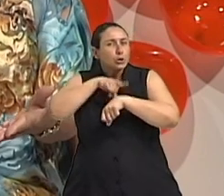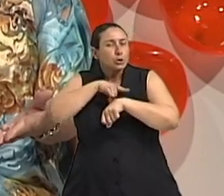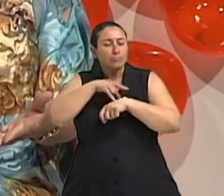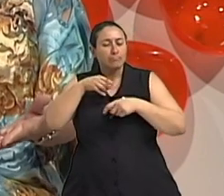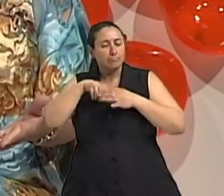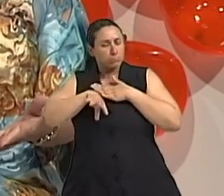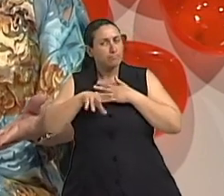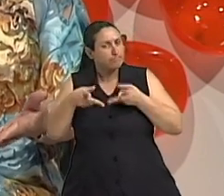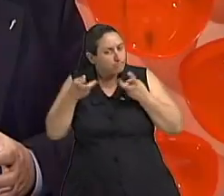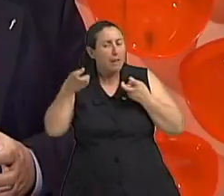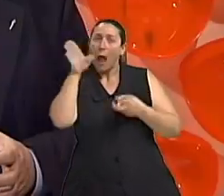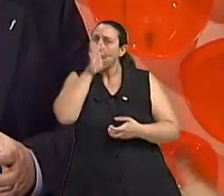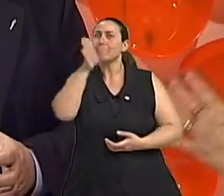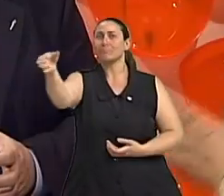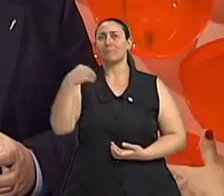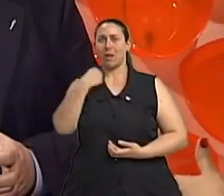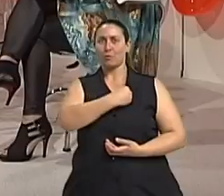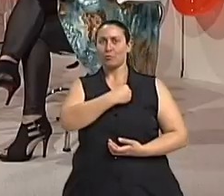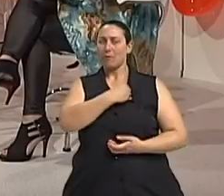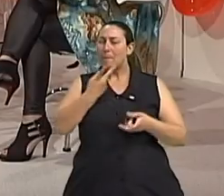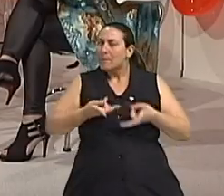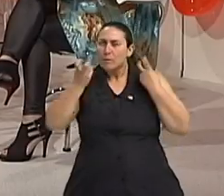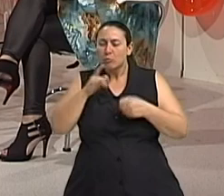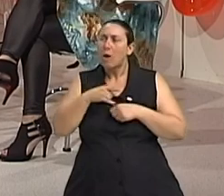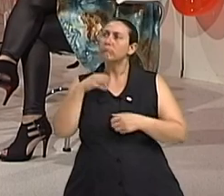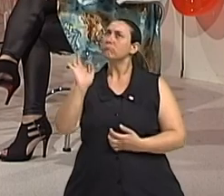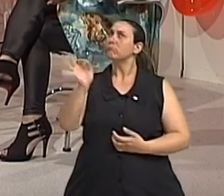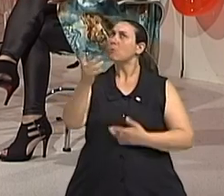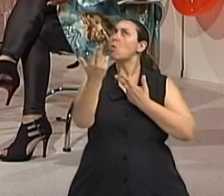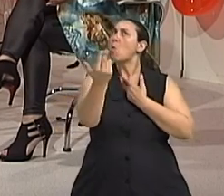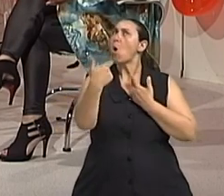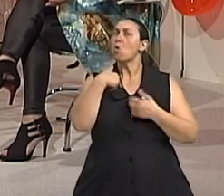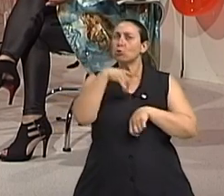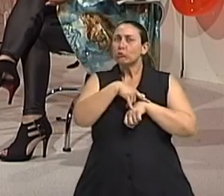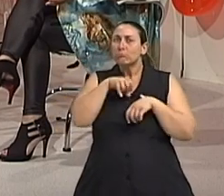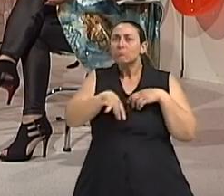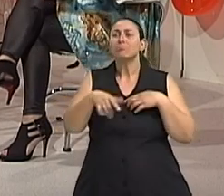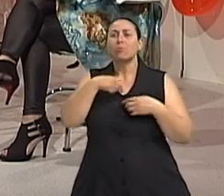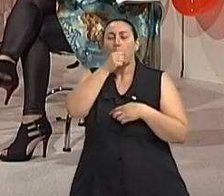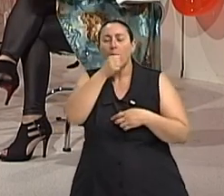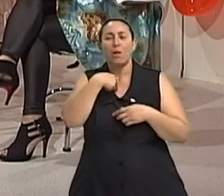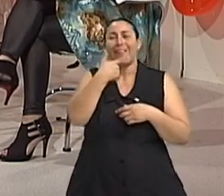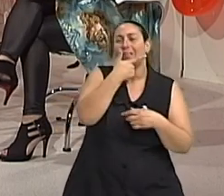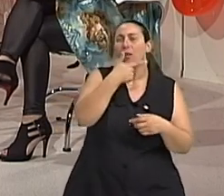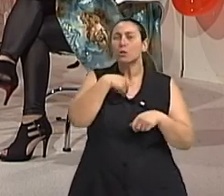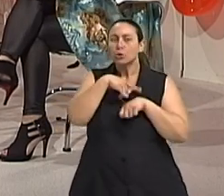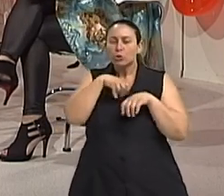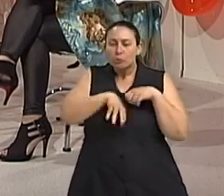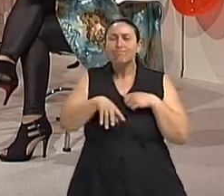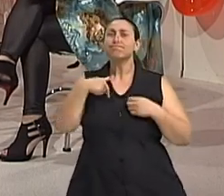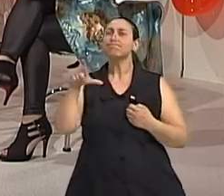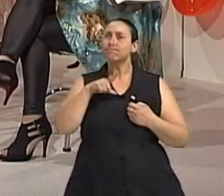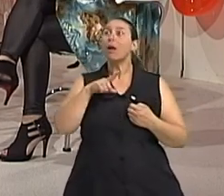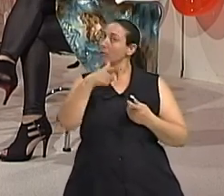auxílio de um profissional sim porque eu acho que quanto antes o tratamento melhor a possibilidade de curar